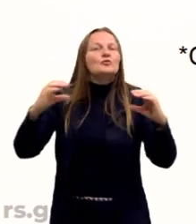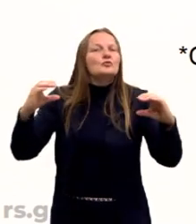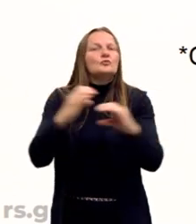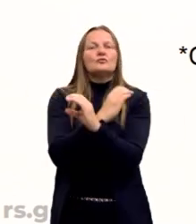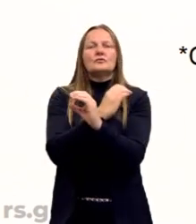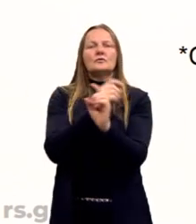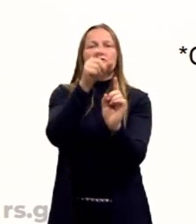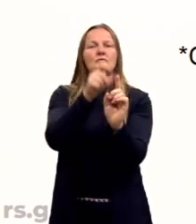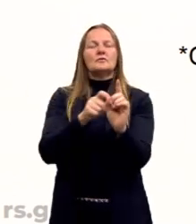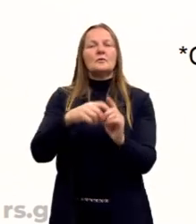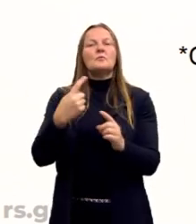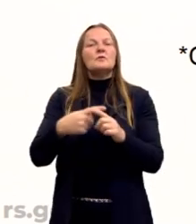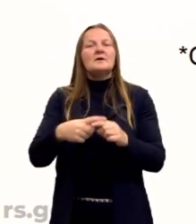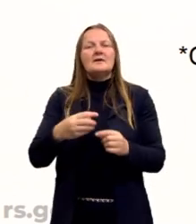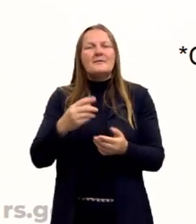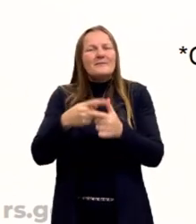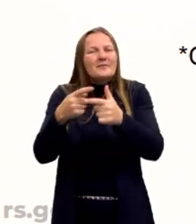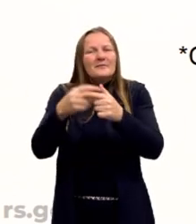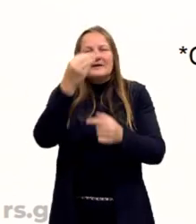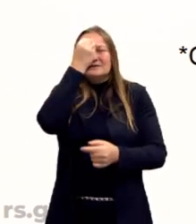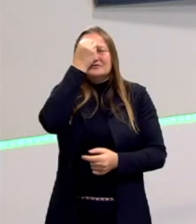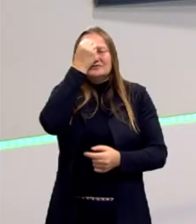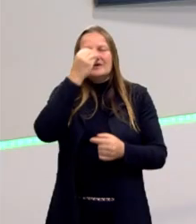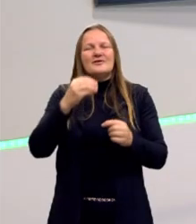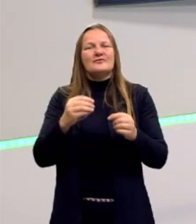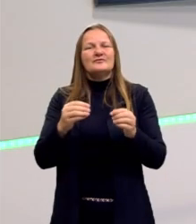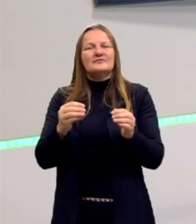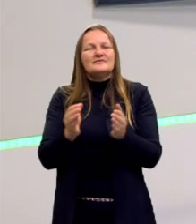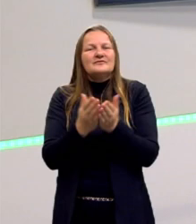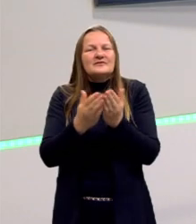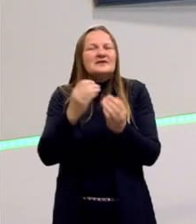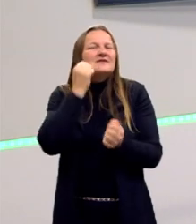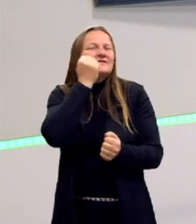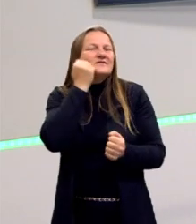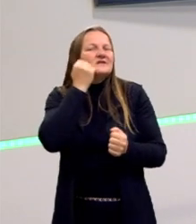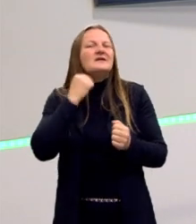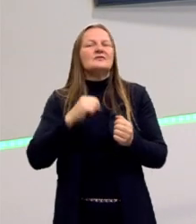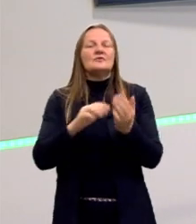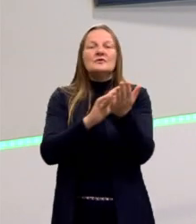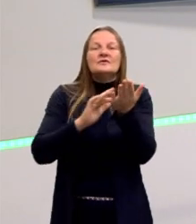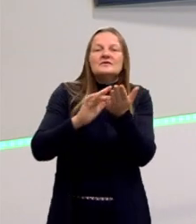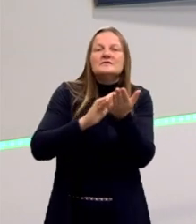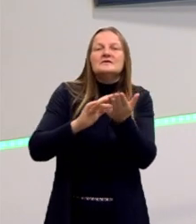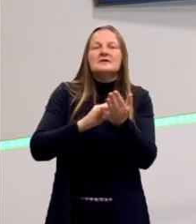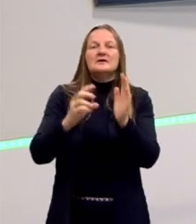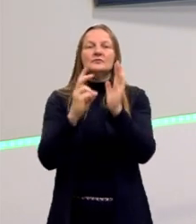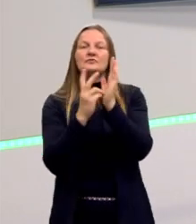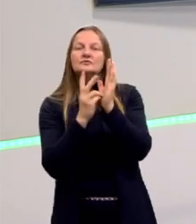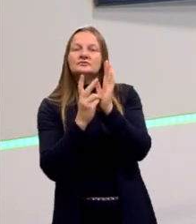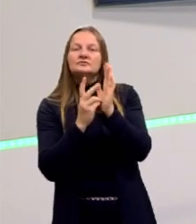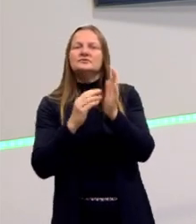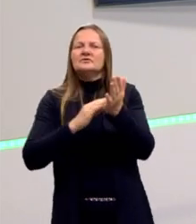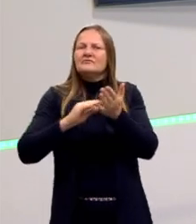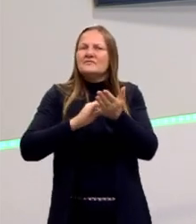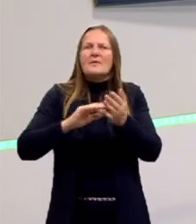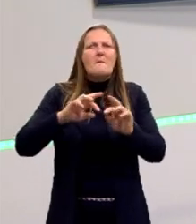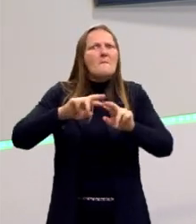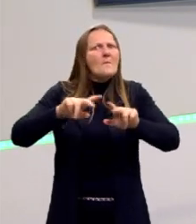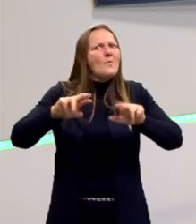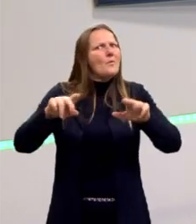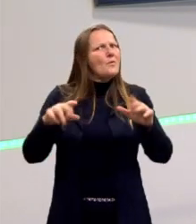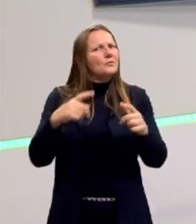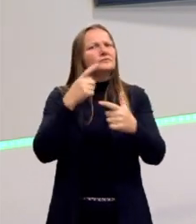toda a questão com os judeus e com as minorias, com os negros, ciganos, indígenas. Tem todo esse problema aqui que